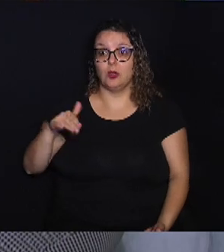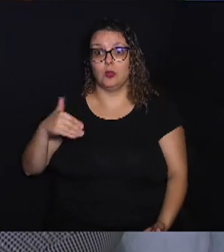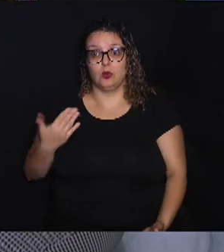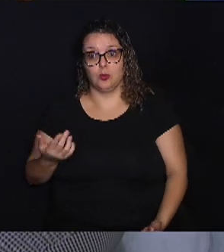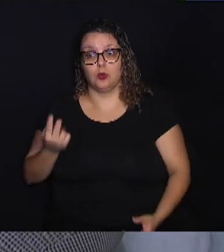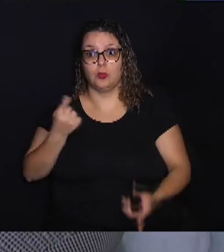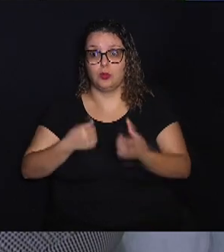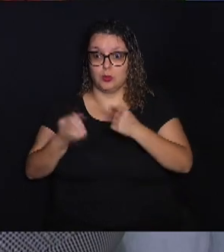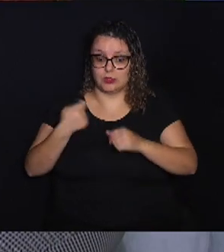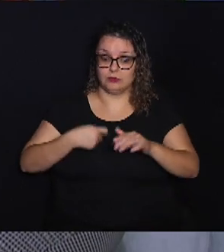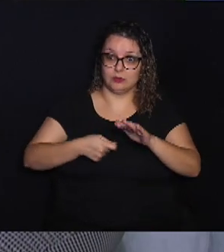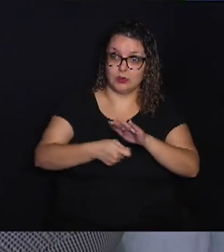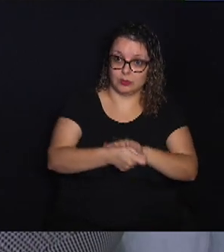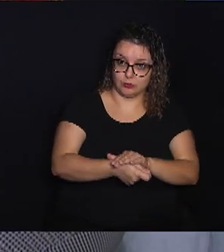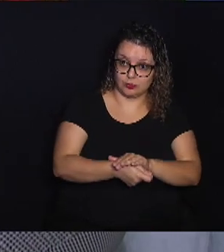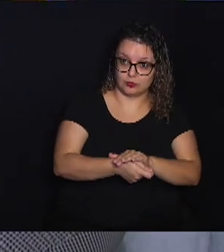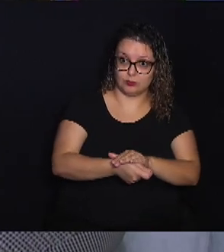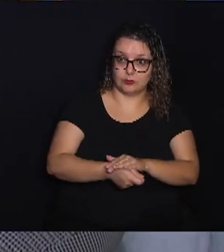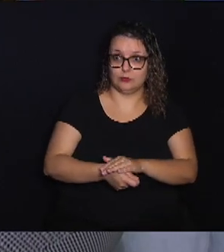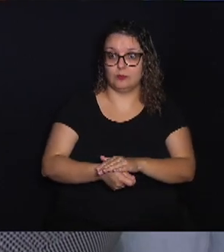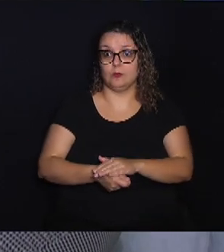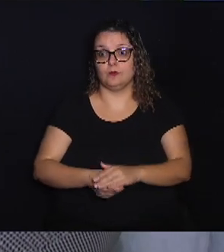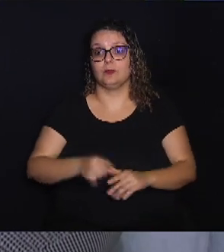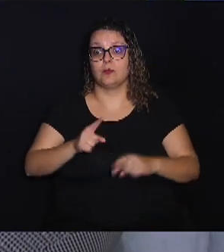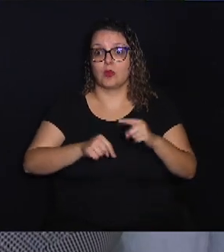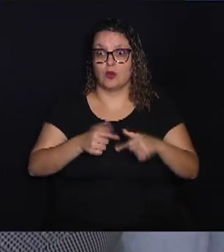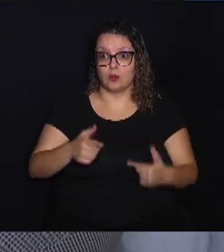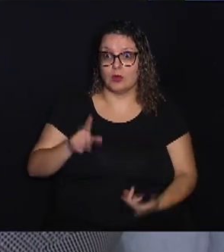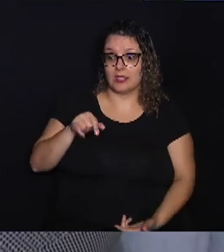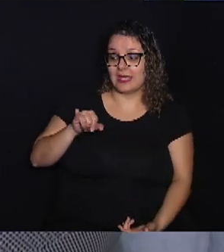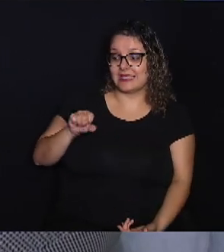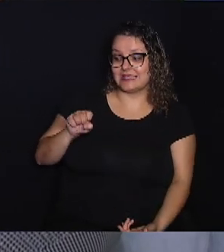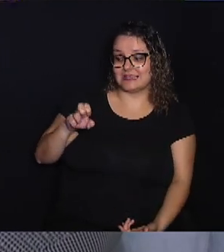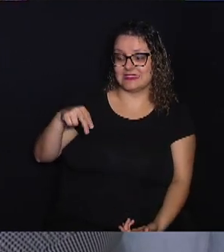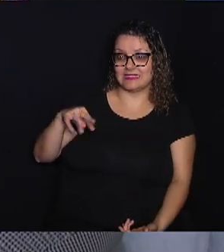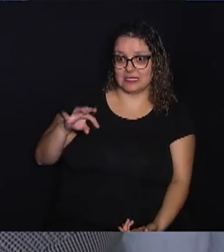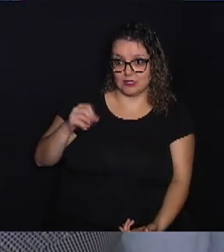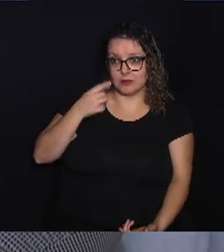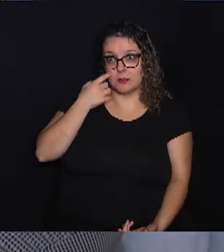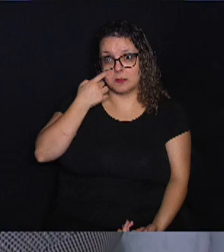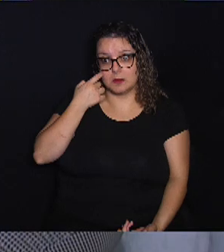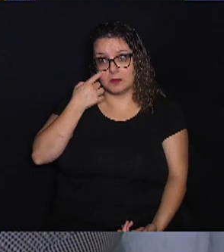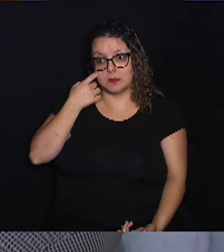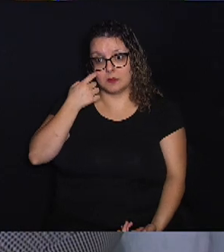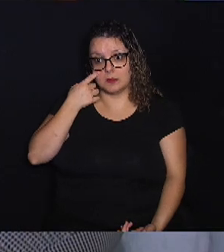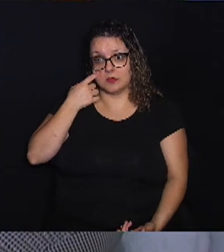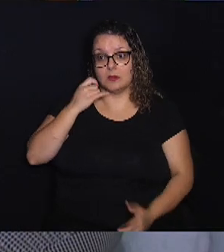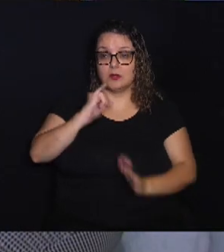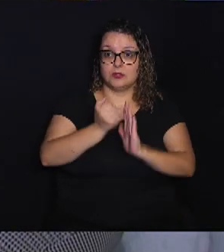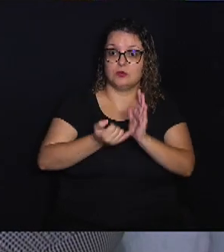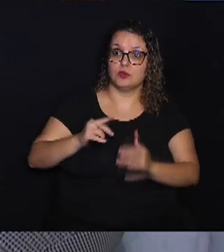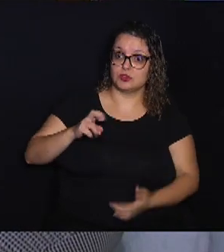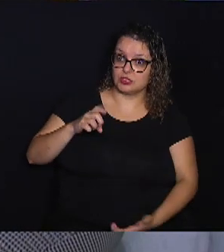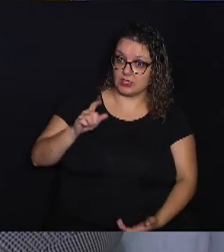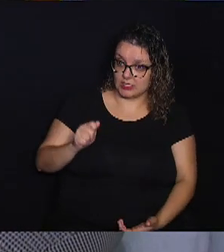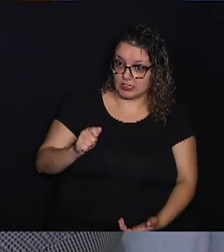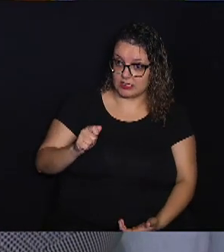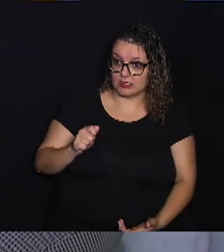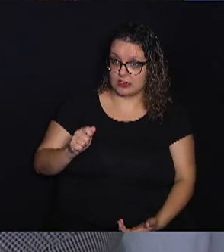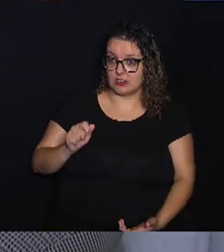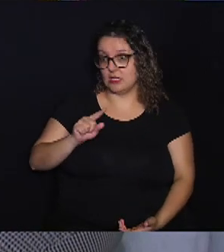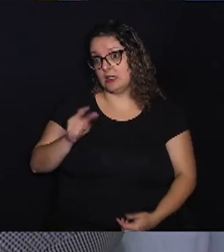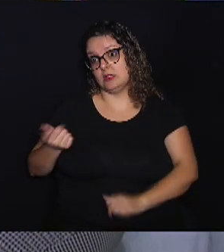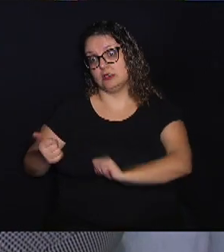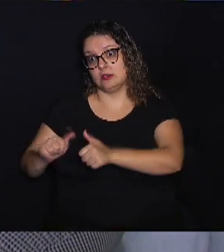investe em um produto que ele é isento de imposto de renda, a gente não vai